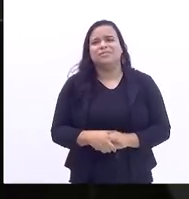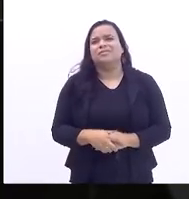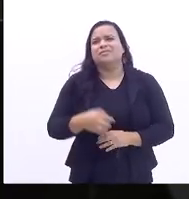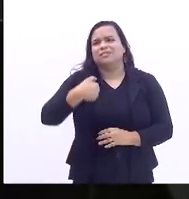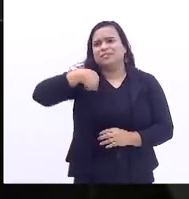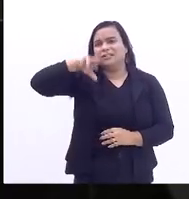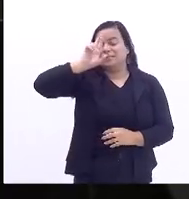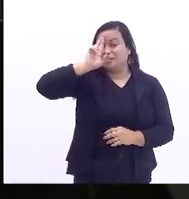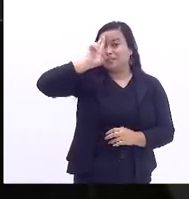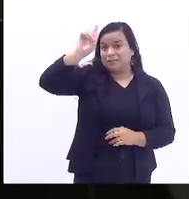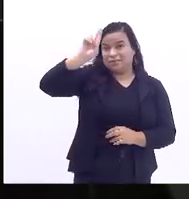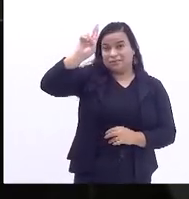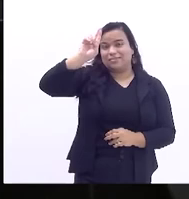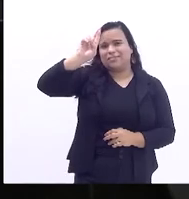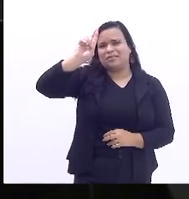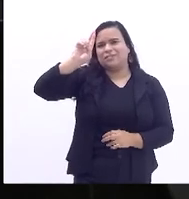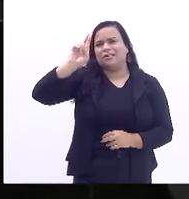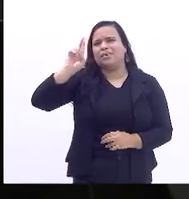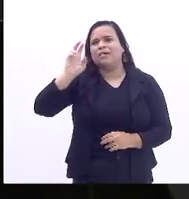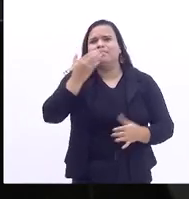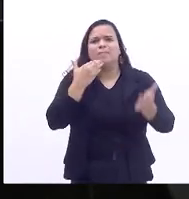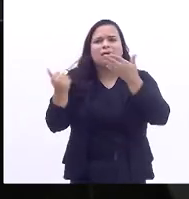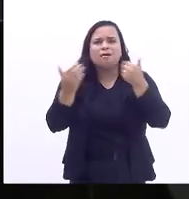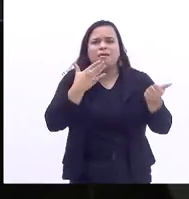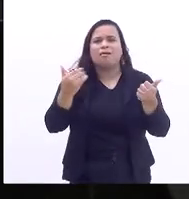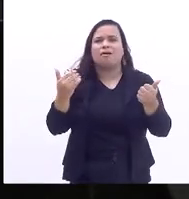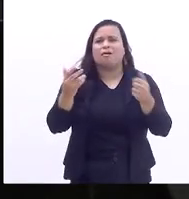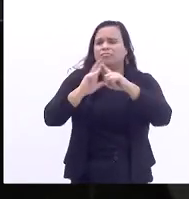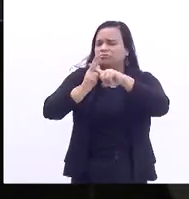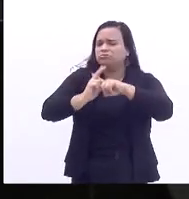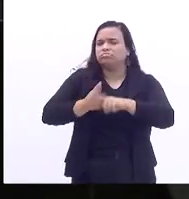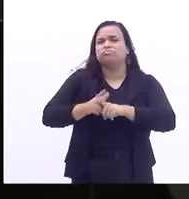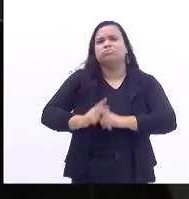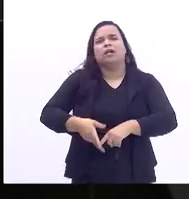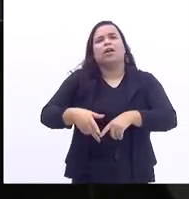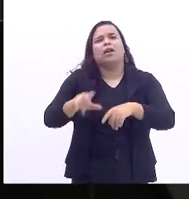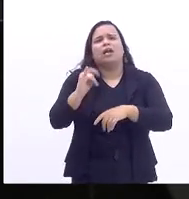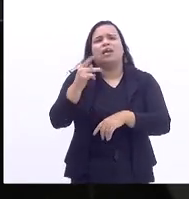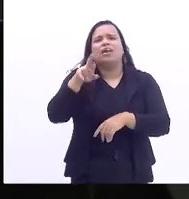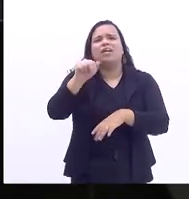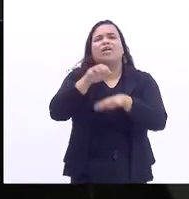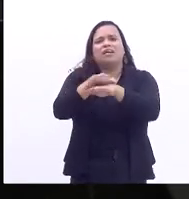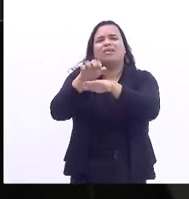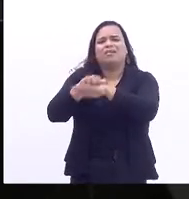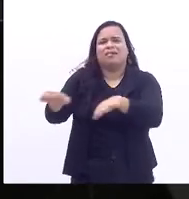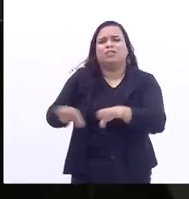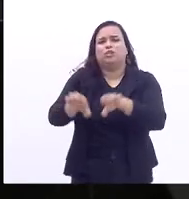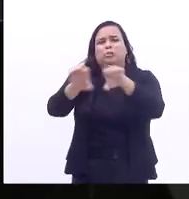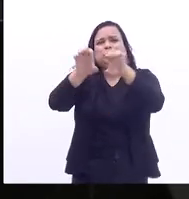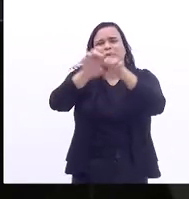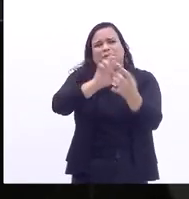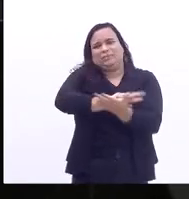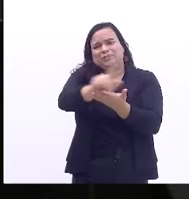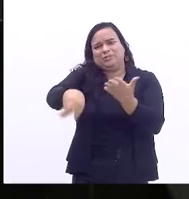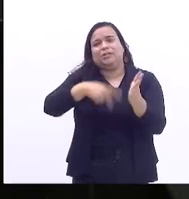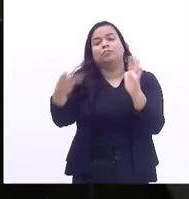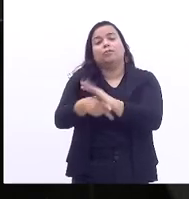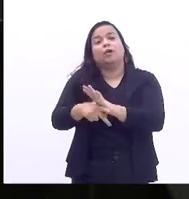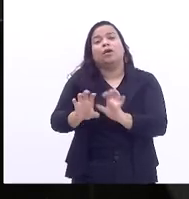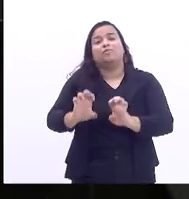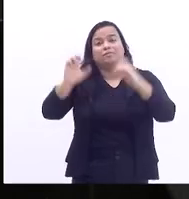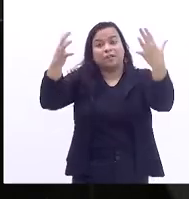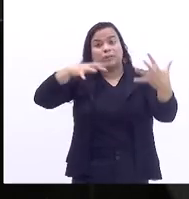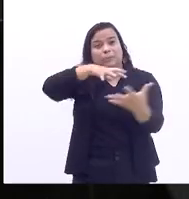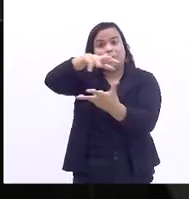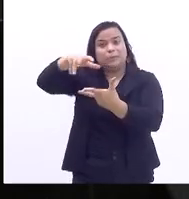responsáveis por melhorar a infraestrutura desse grande evento internacional onde